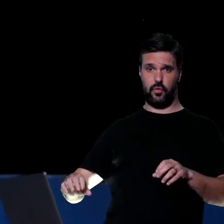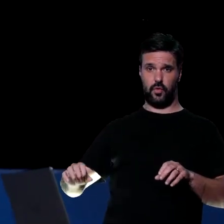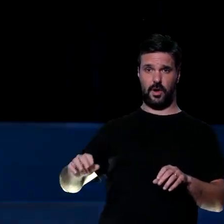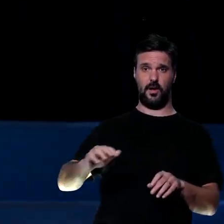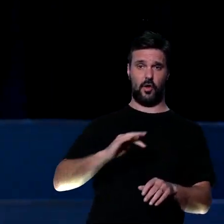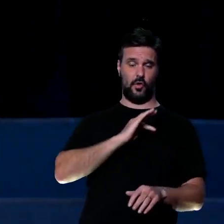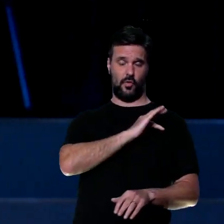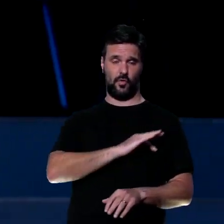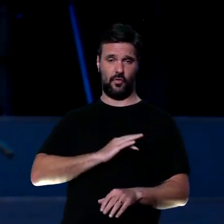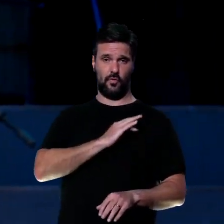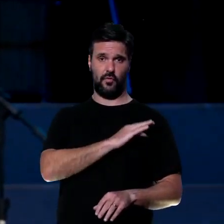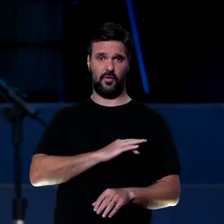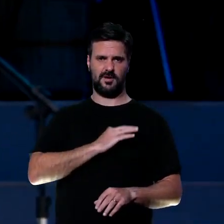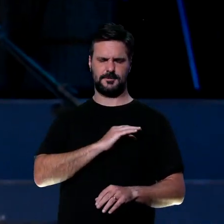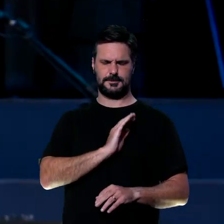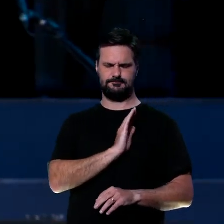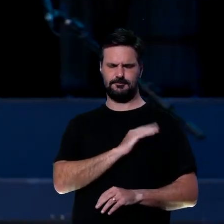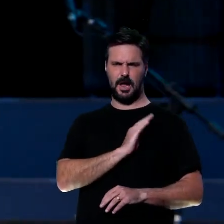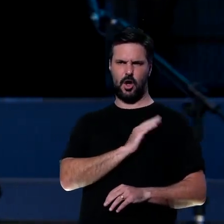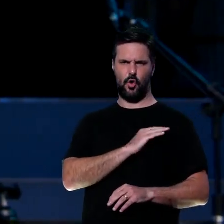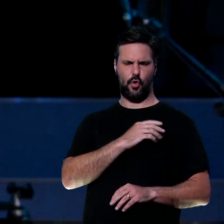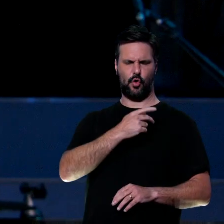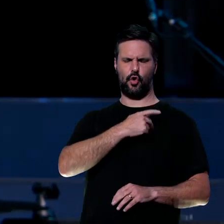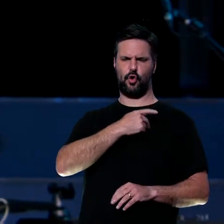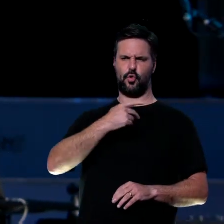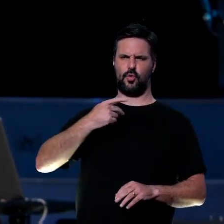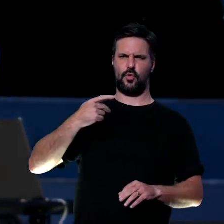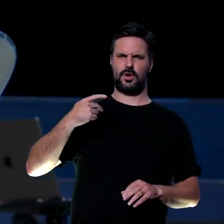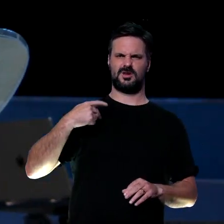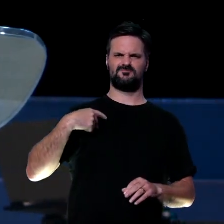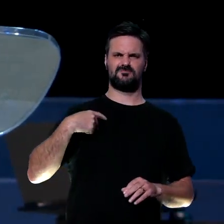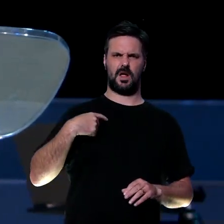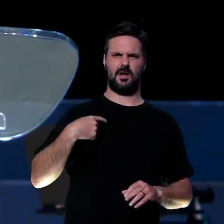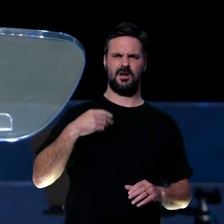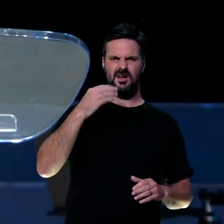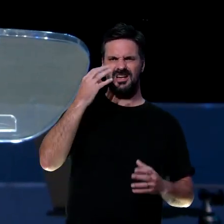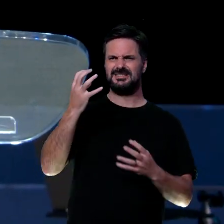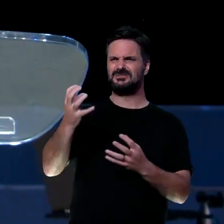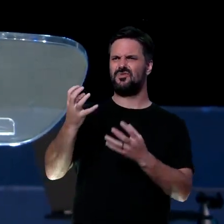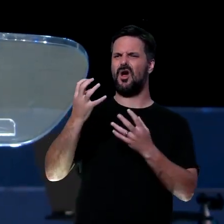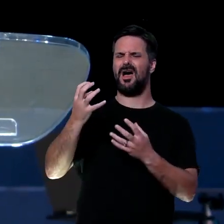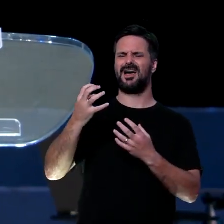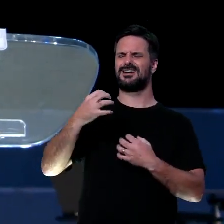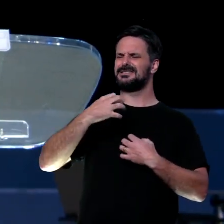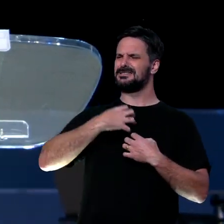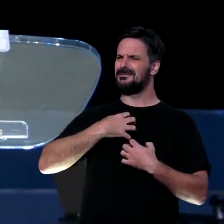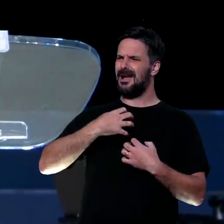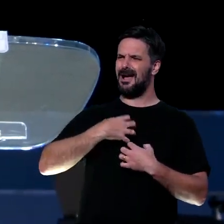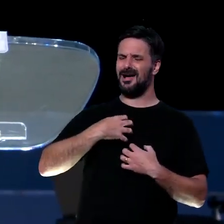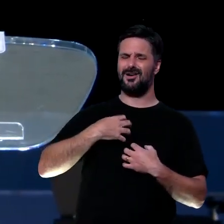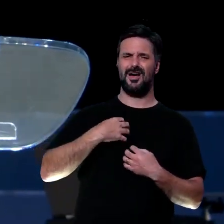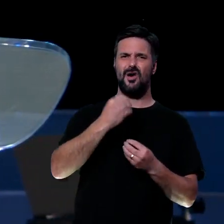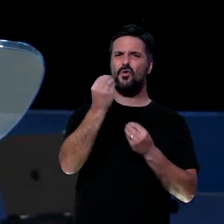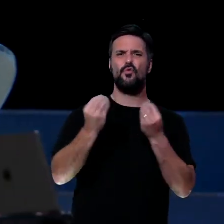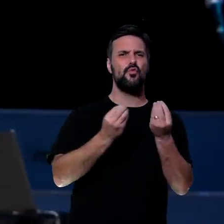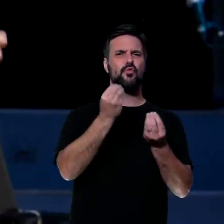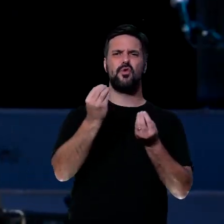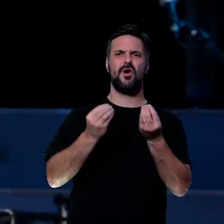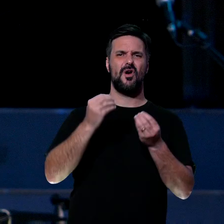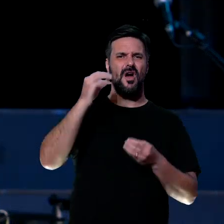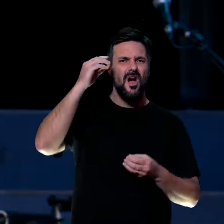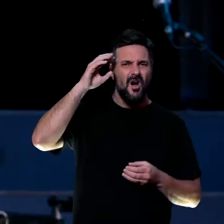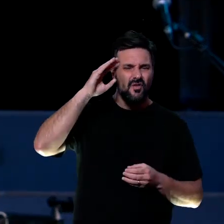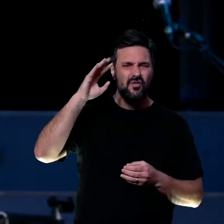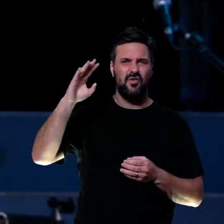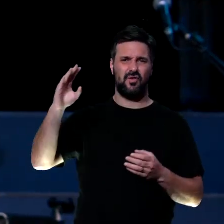escreve, ele tá falando do coração de pastor. Daquilo que ele quer pastorear, os sentimentos, as atitudes, os pensamentos do